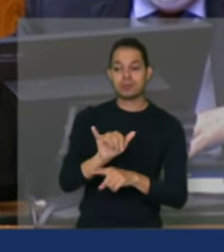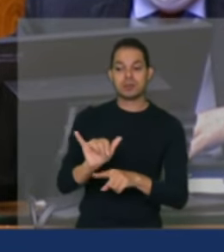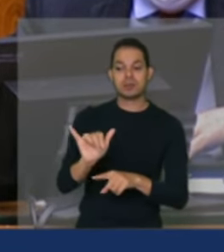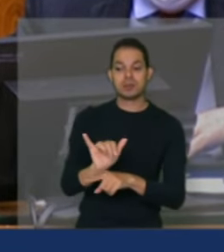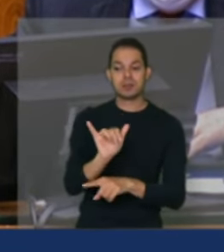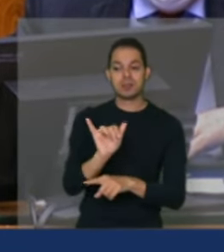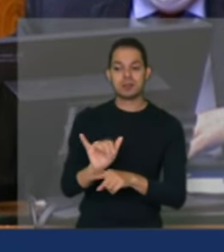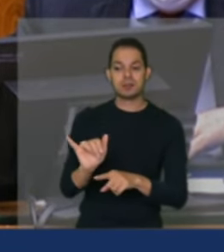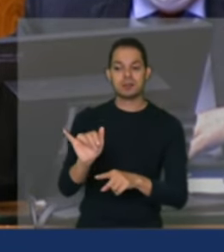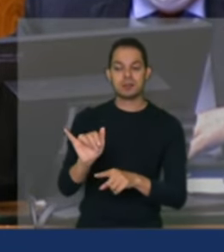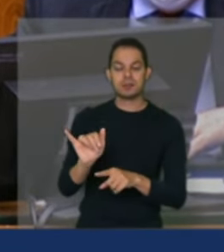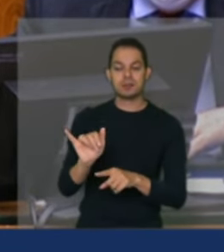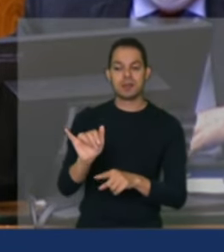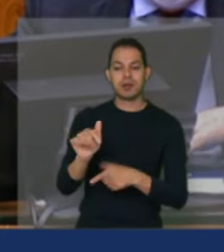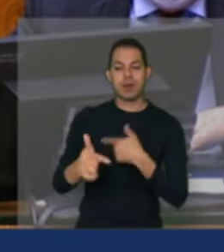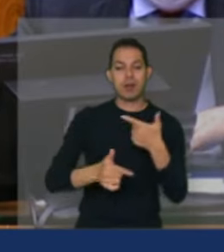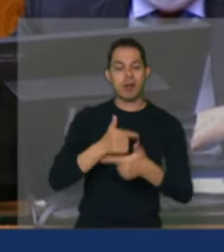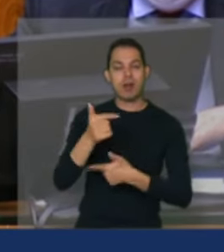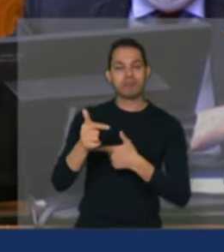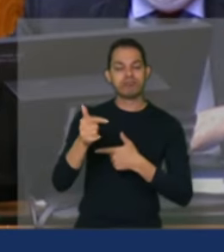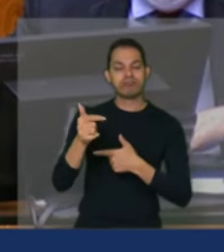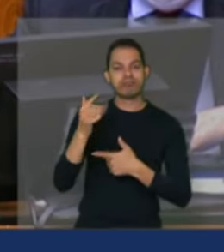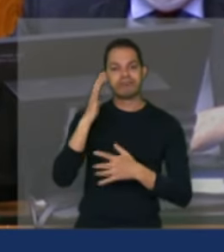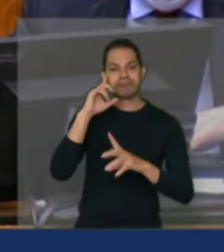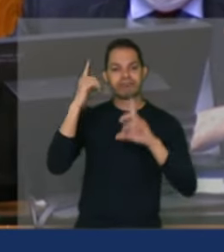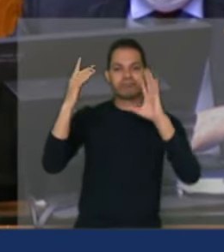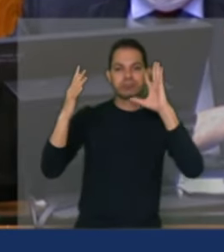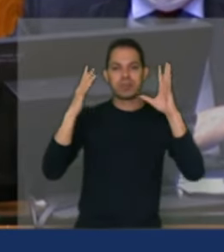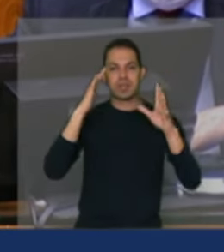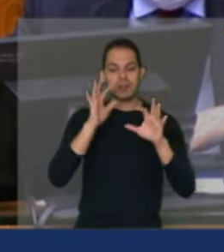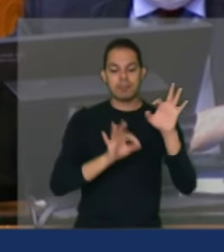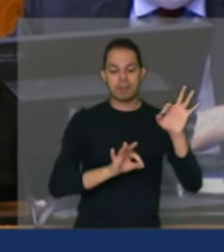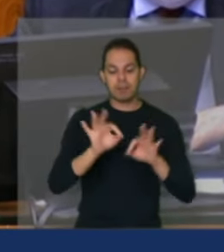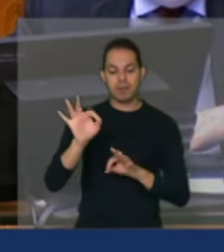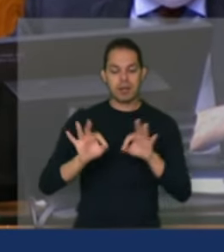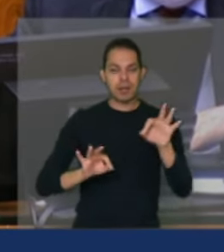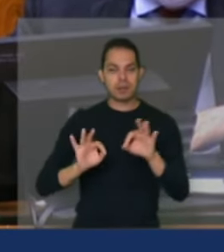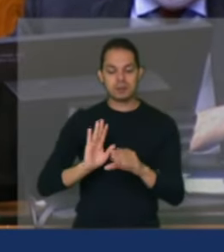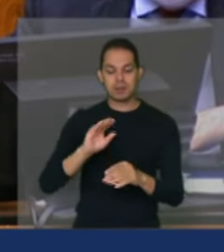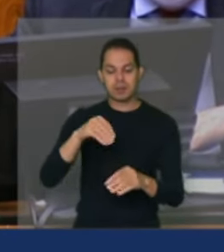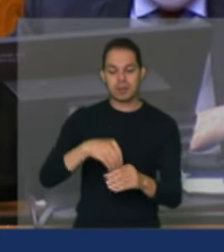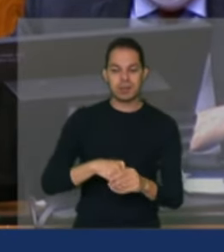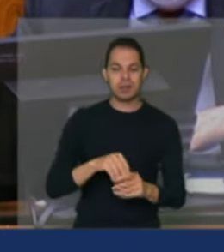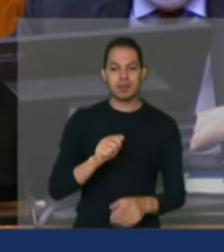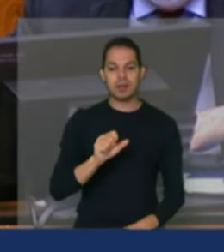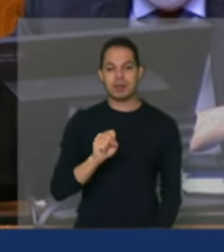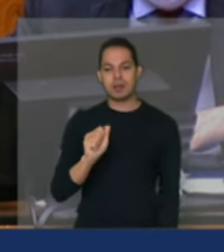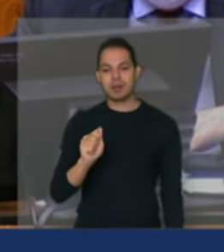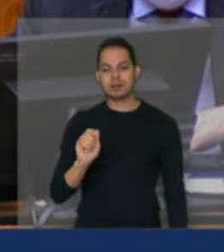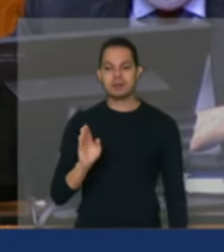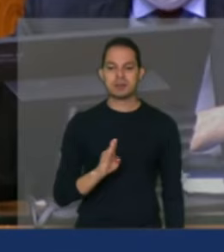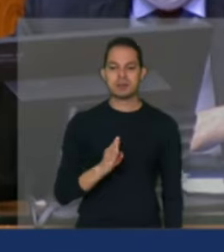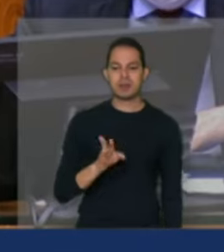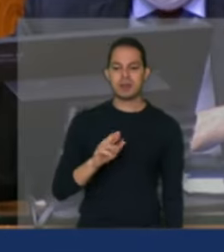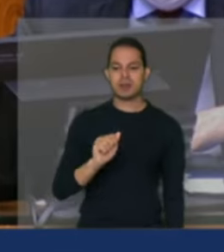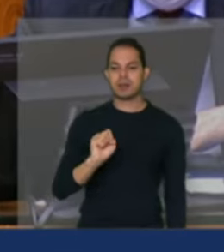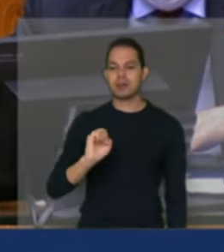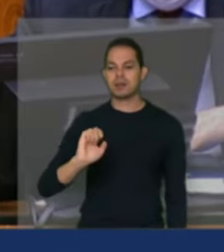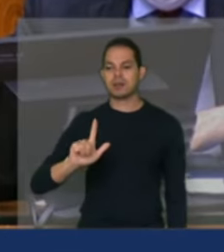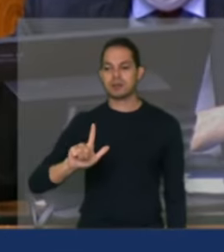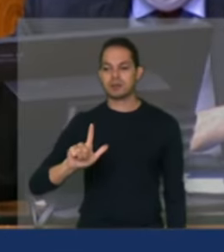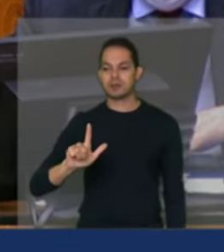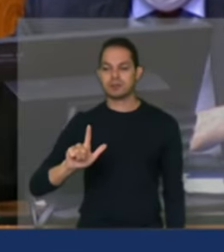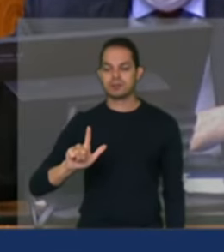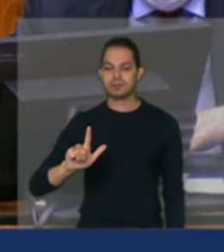é uma ação que é construída inclusive pelas organizações que compõem a ASA Brasil e é uma alternativa e é